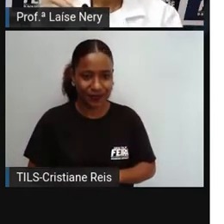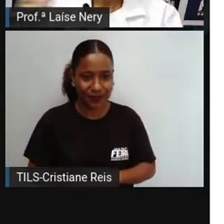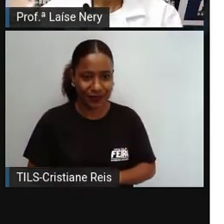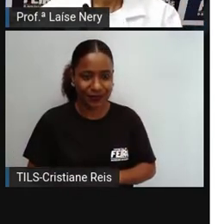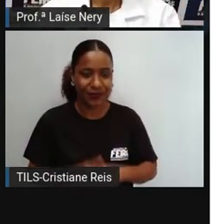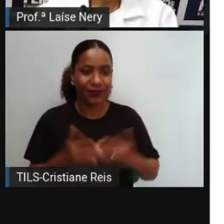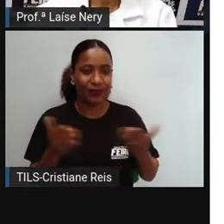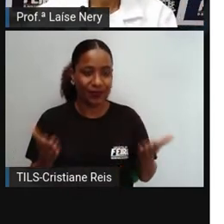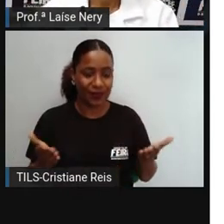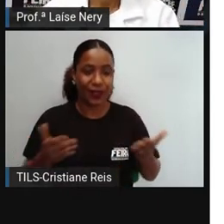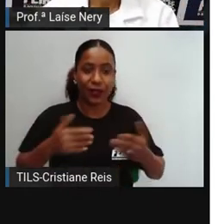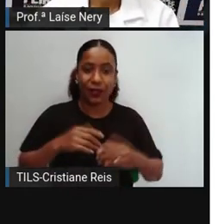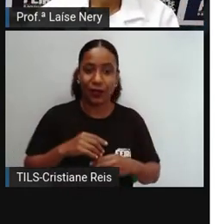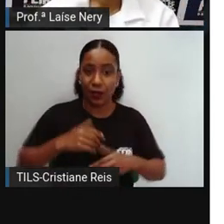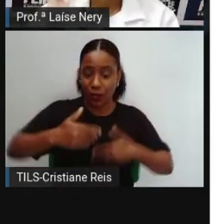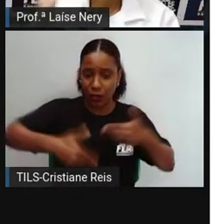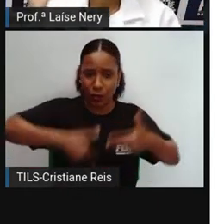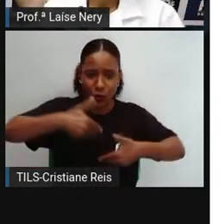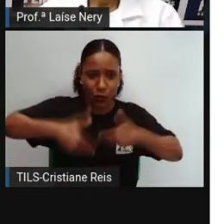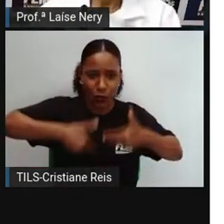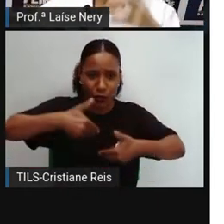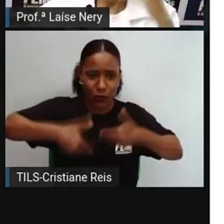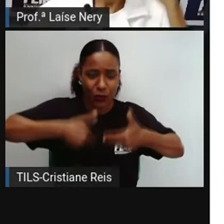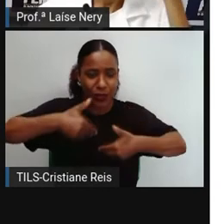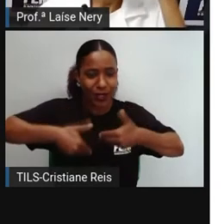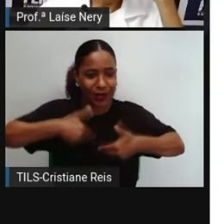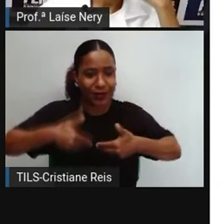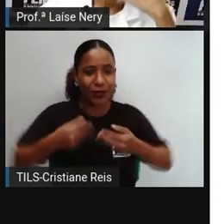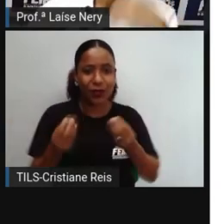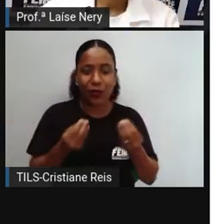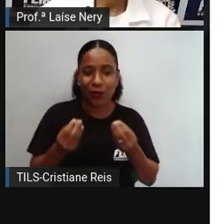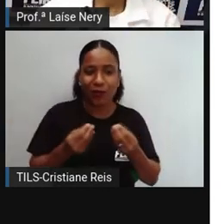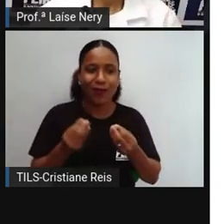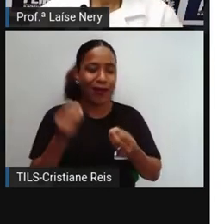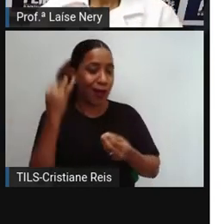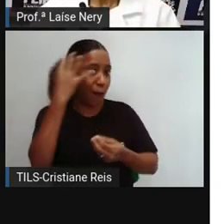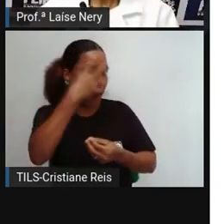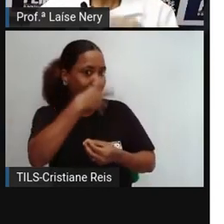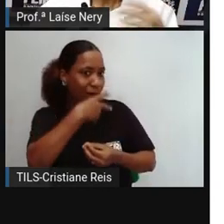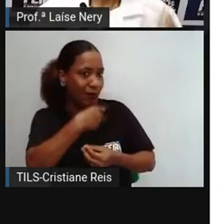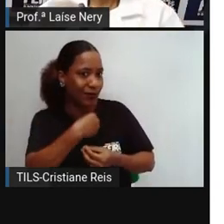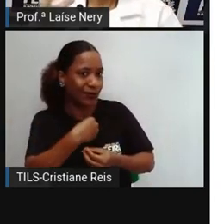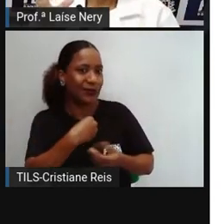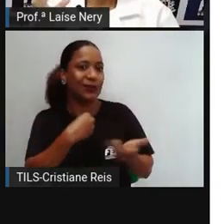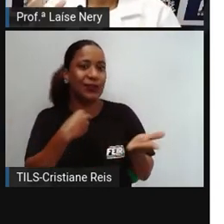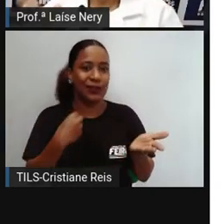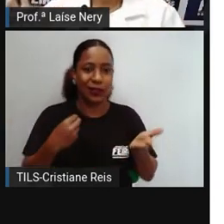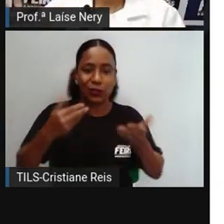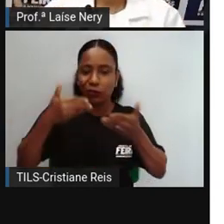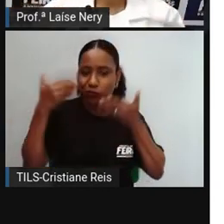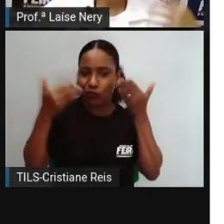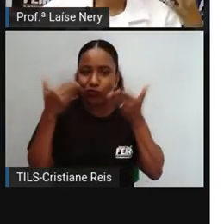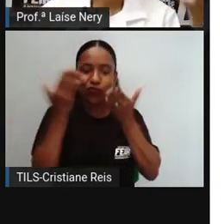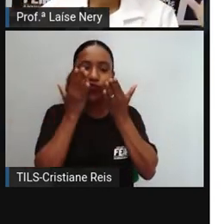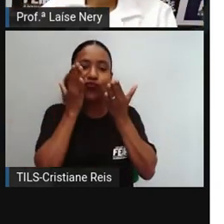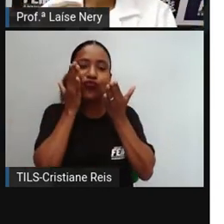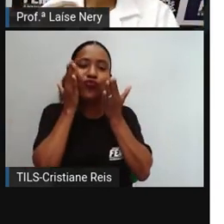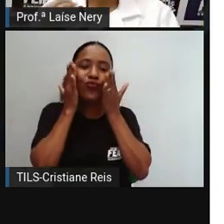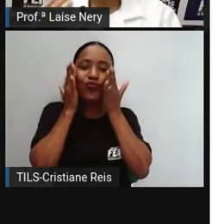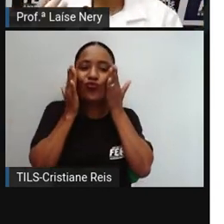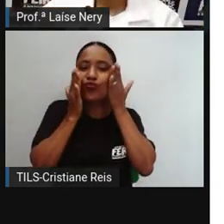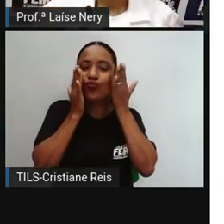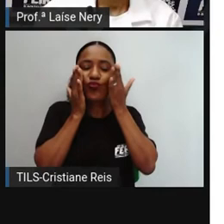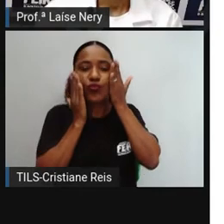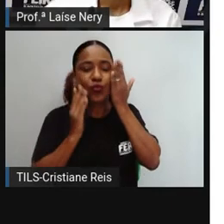relaciona, vê essa palavra relacionada a cuidados de beleza, tratamentos de pele, de